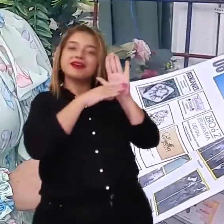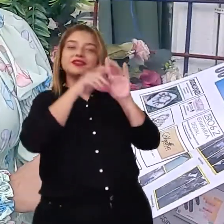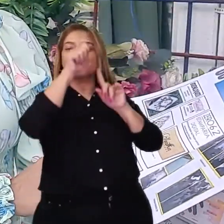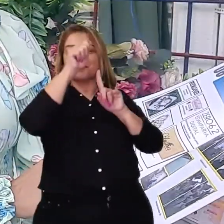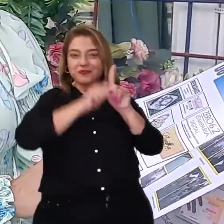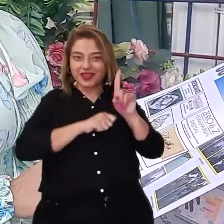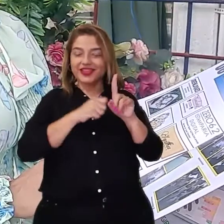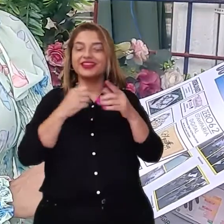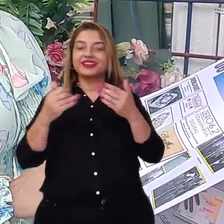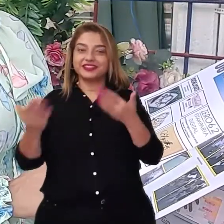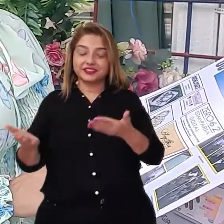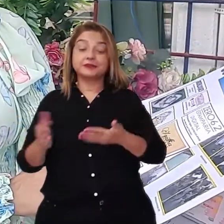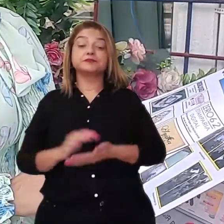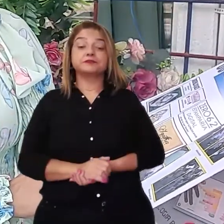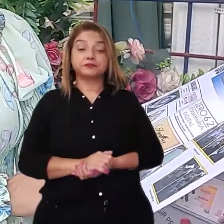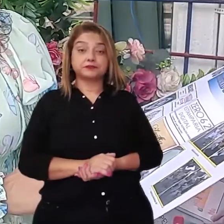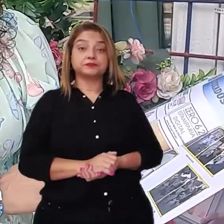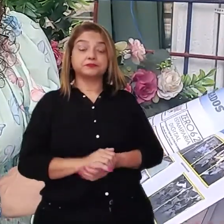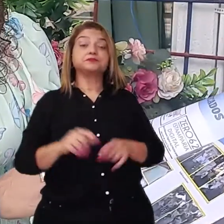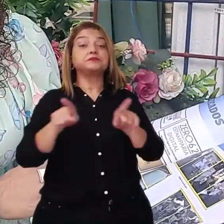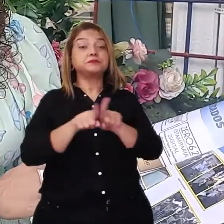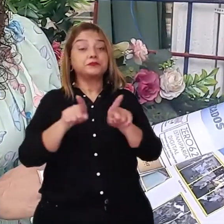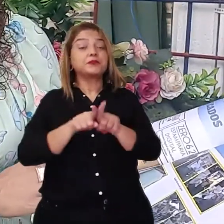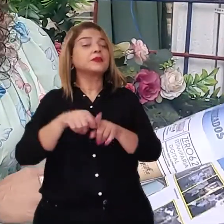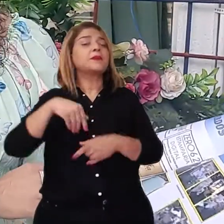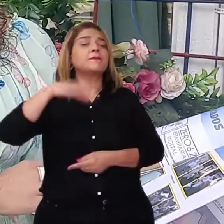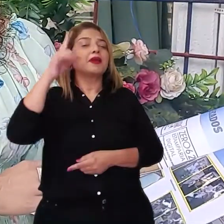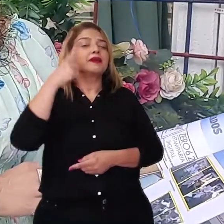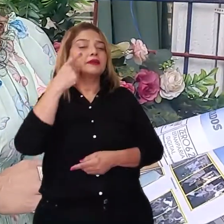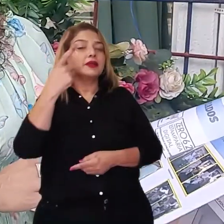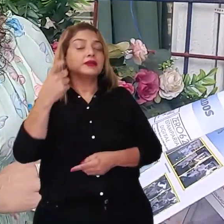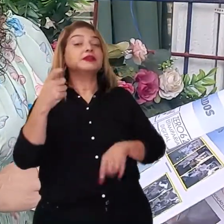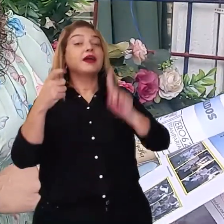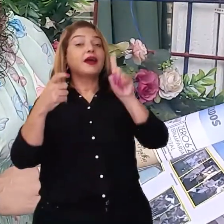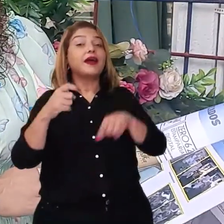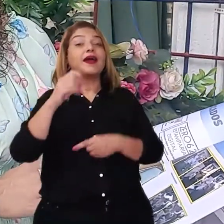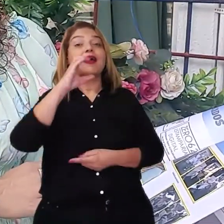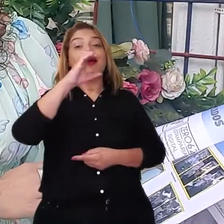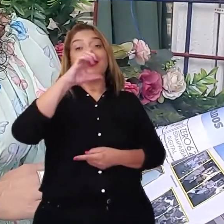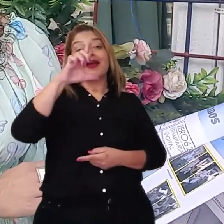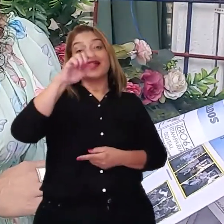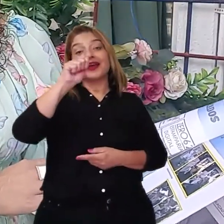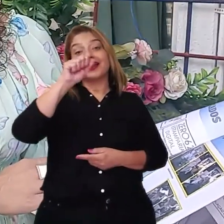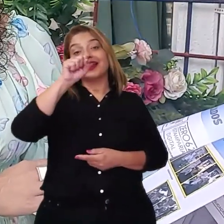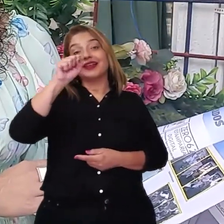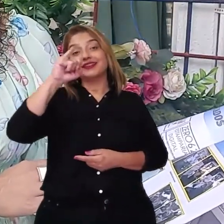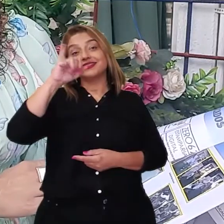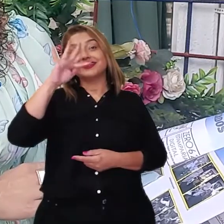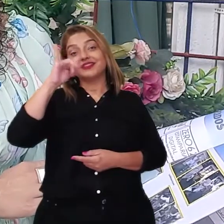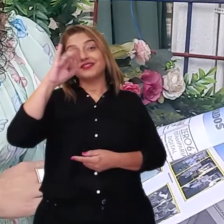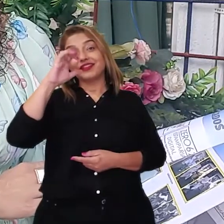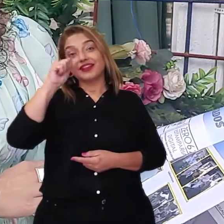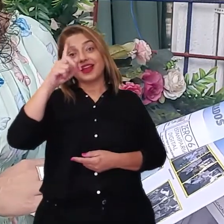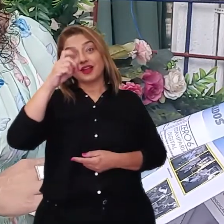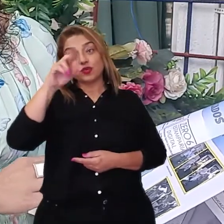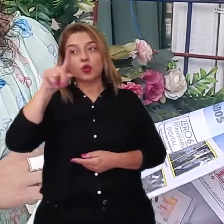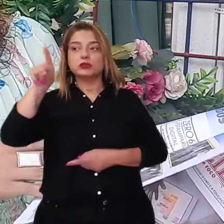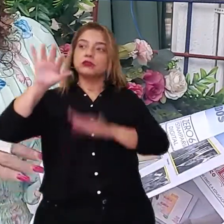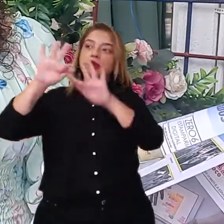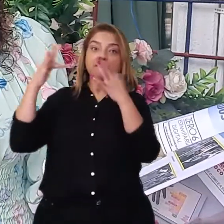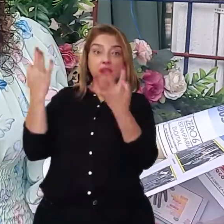aqui da instituição e temos uma parte muito interessante, que são os classificados. As famílias, né?